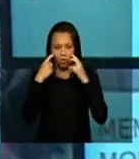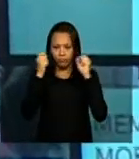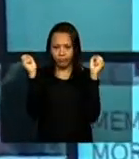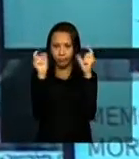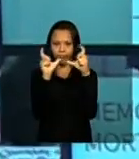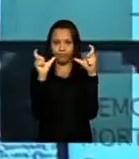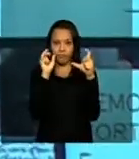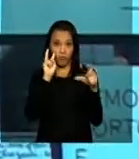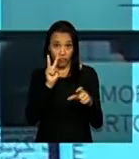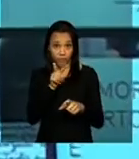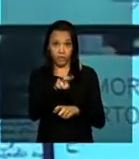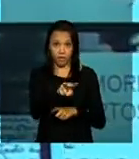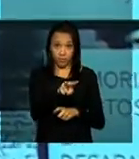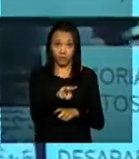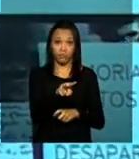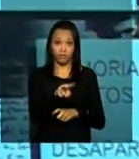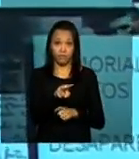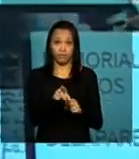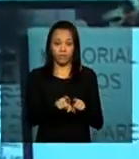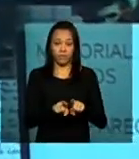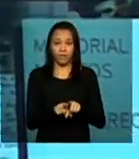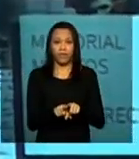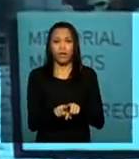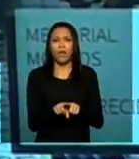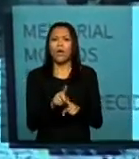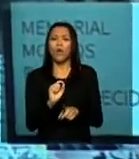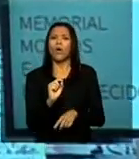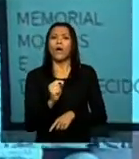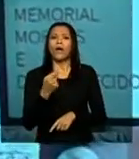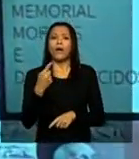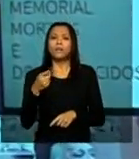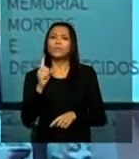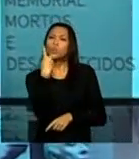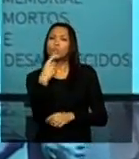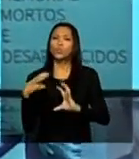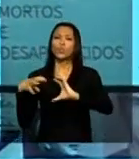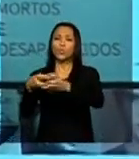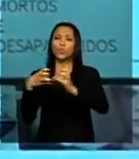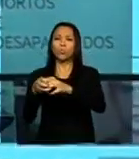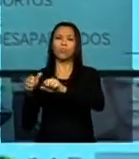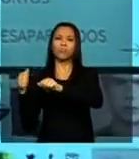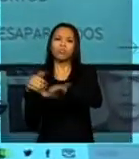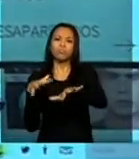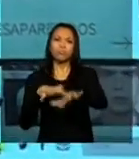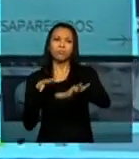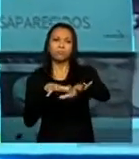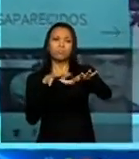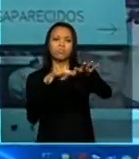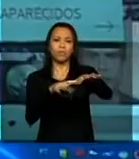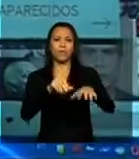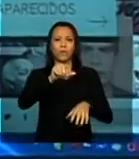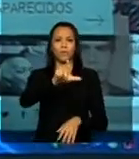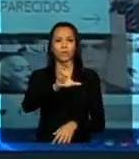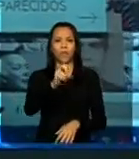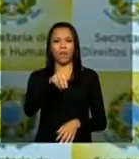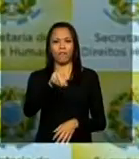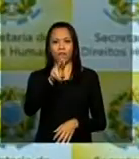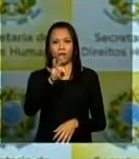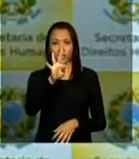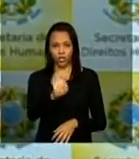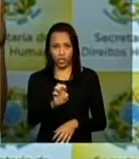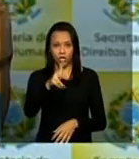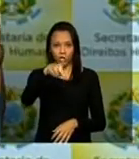desse ponto de vista foi um movimento chamado levante popular da juventude